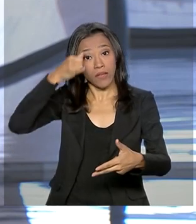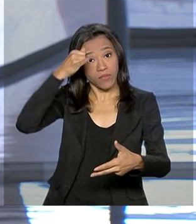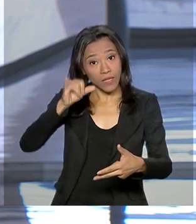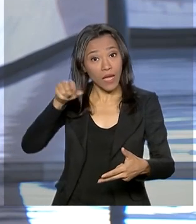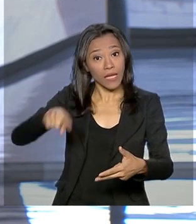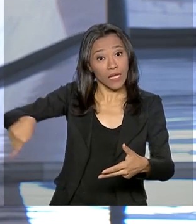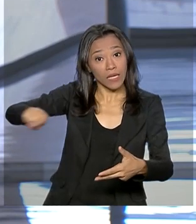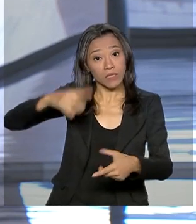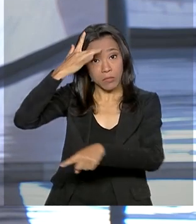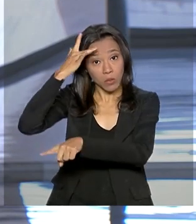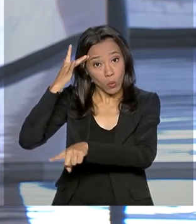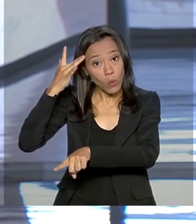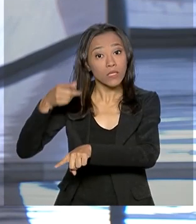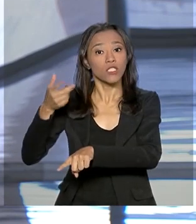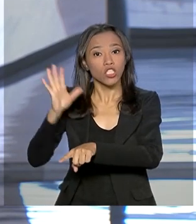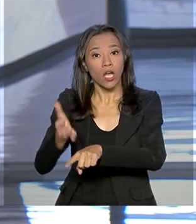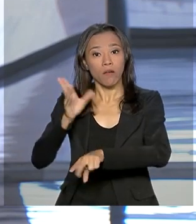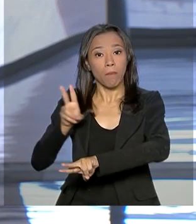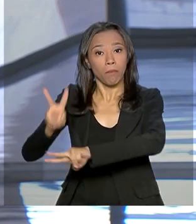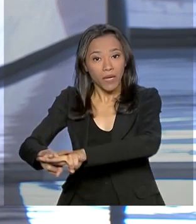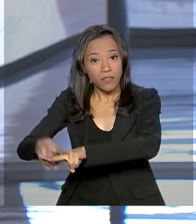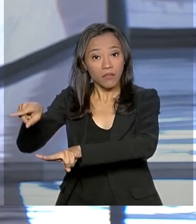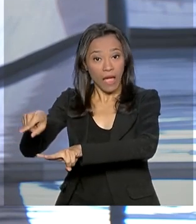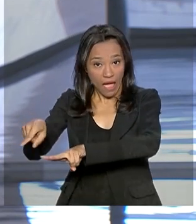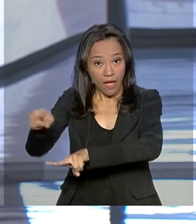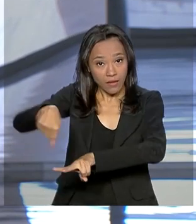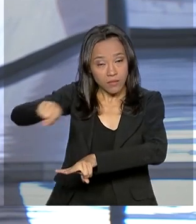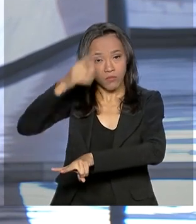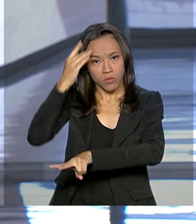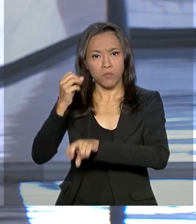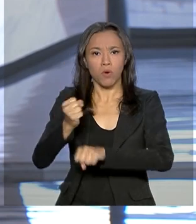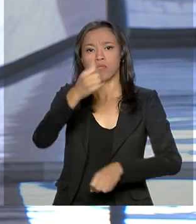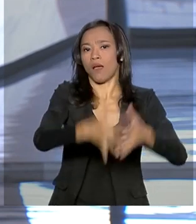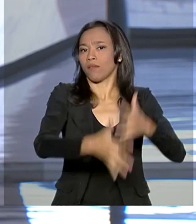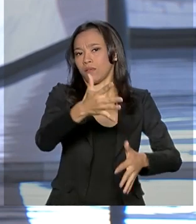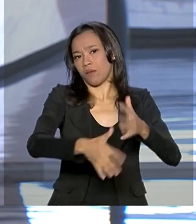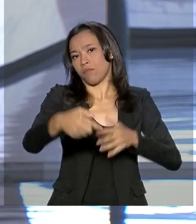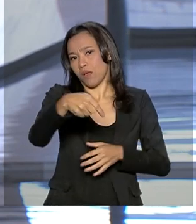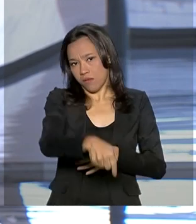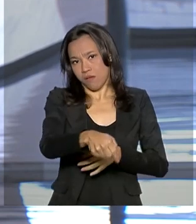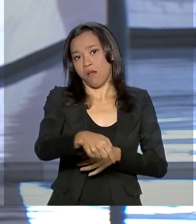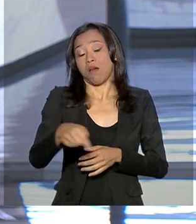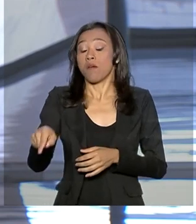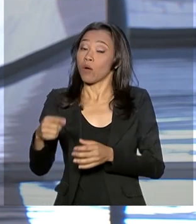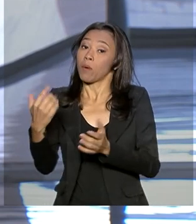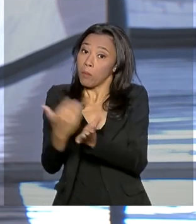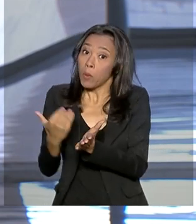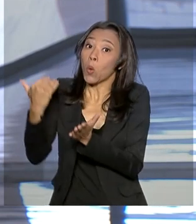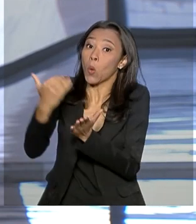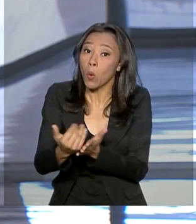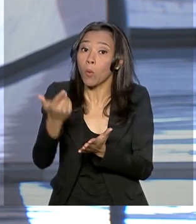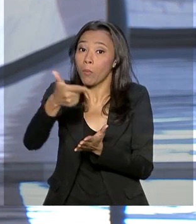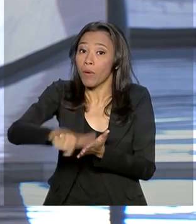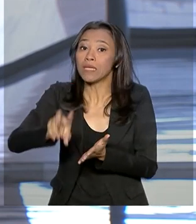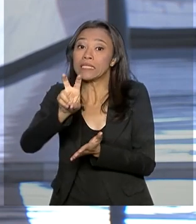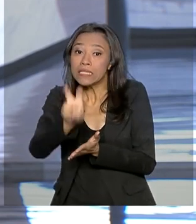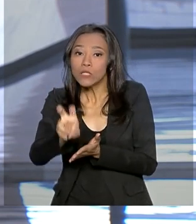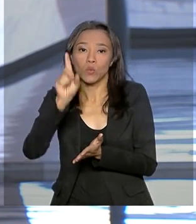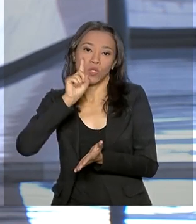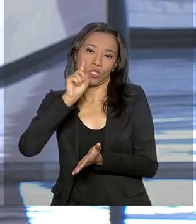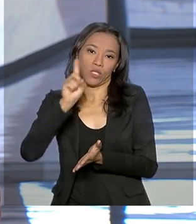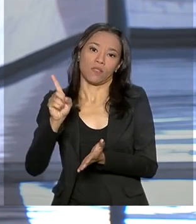nas investigações, a Justiça acabou prorrogando a prisão preventiva desses presos por mais cinco dias, até, portanto,